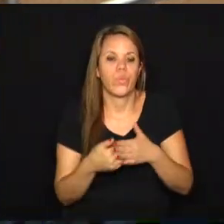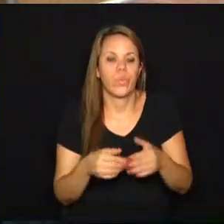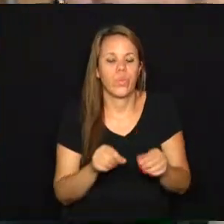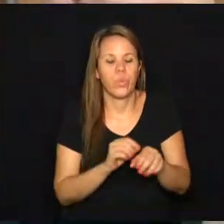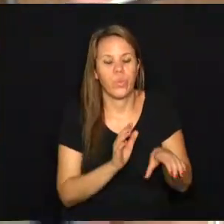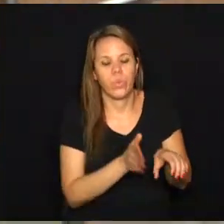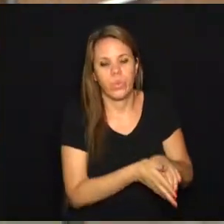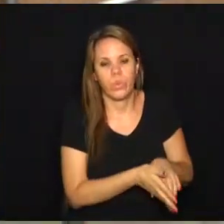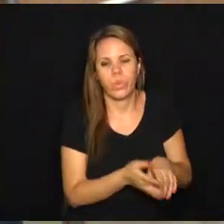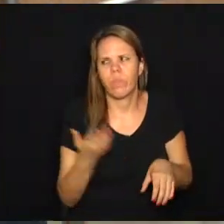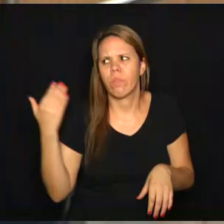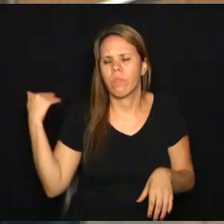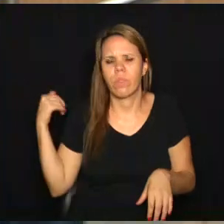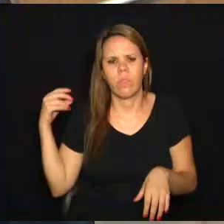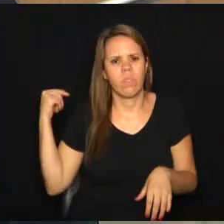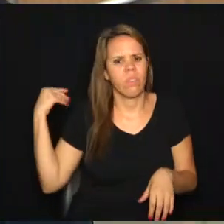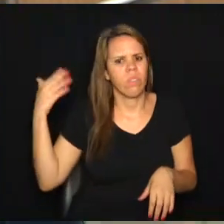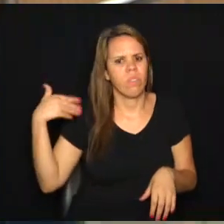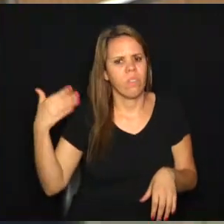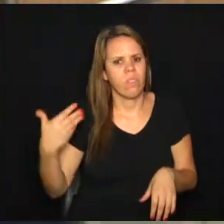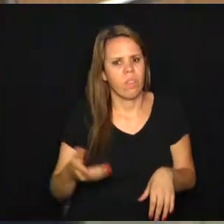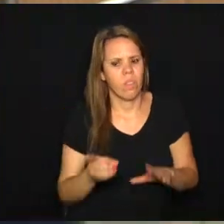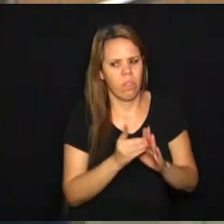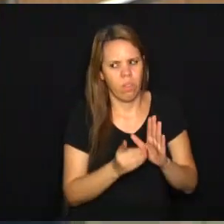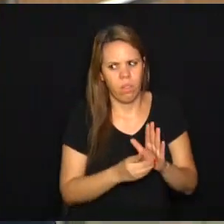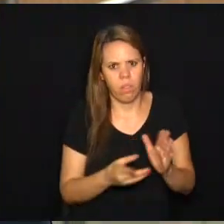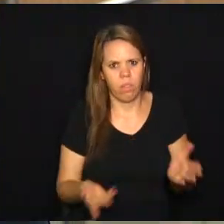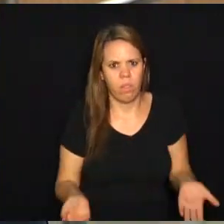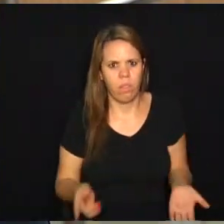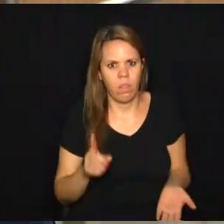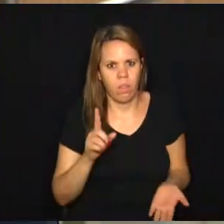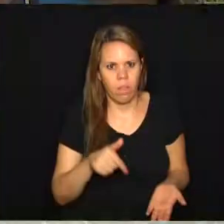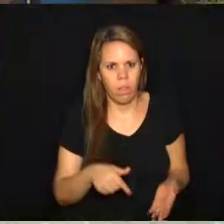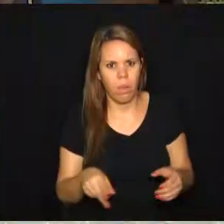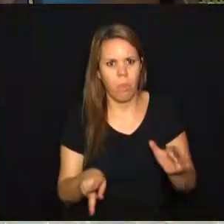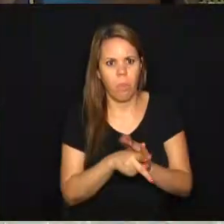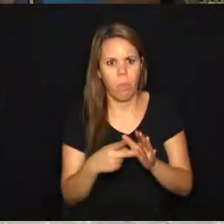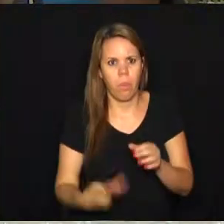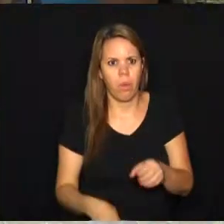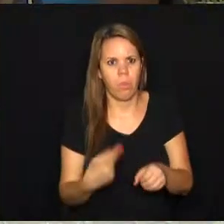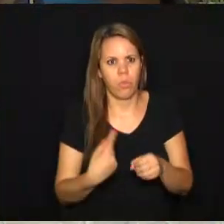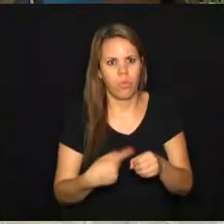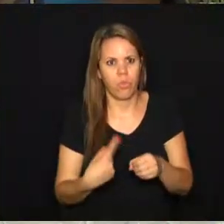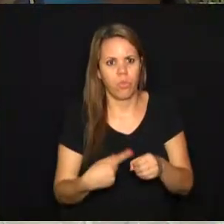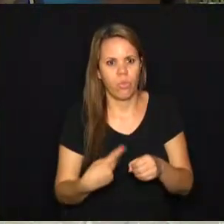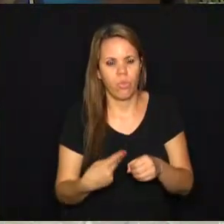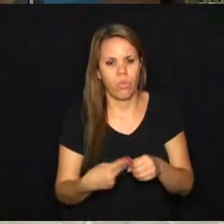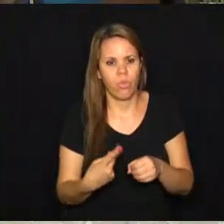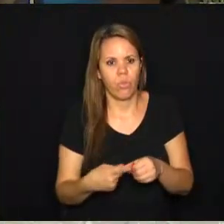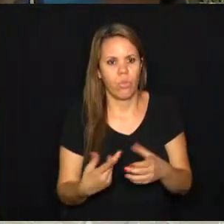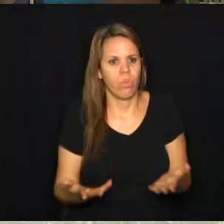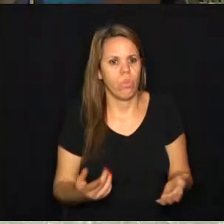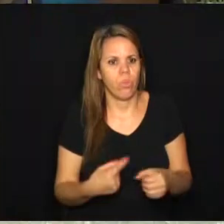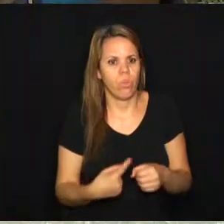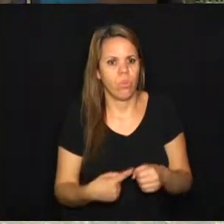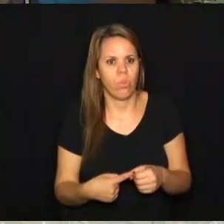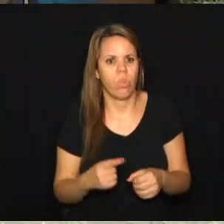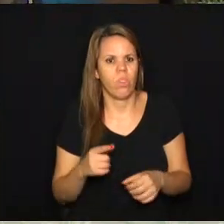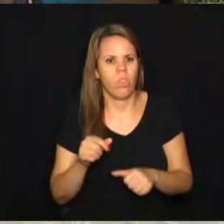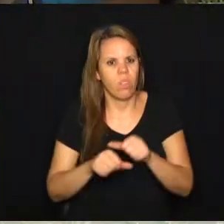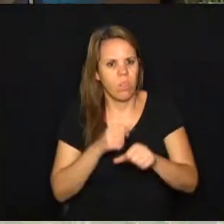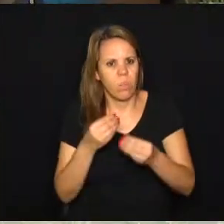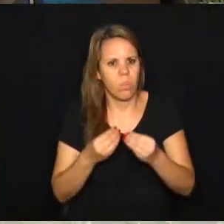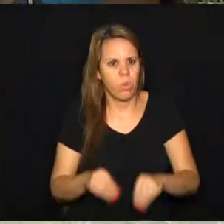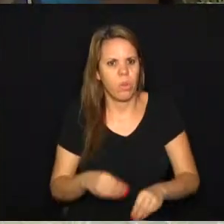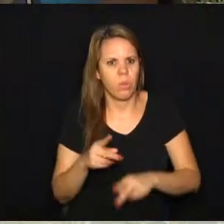Mas lá atrás existe um decreto que isso é do município. O parlamentar falou sobre os transtornos causados